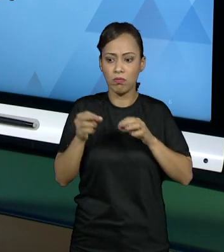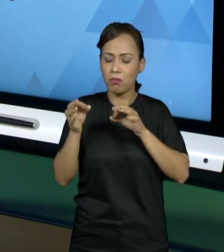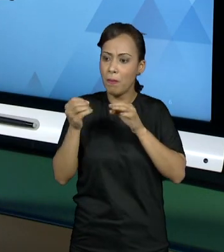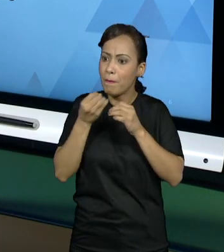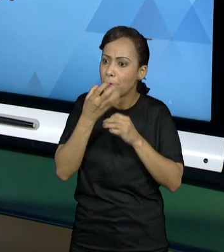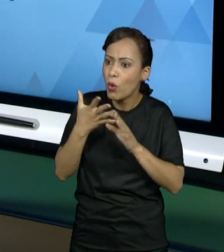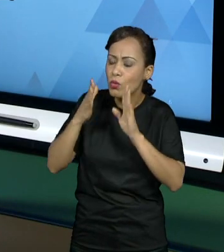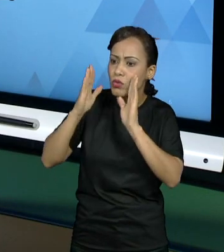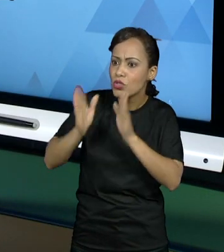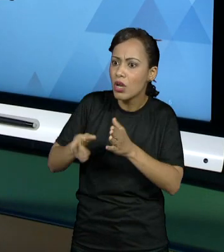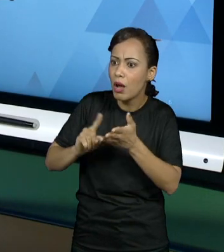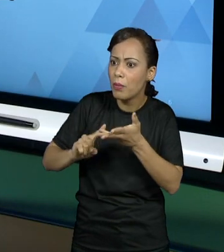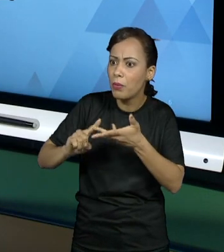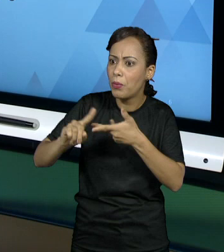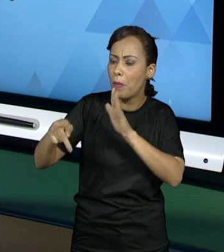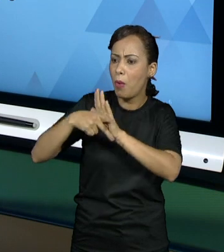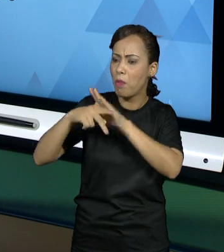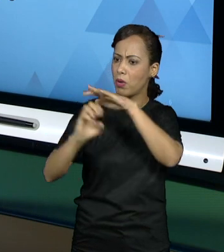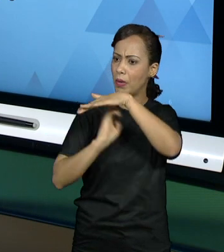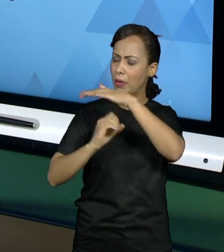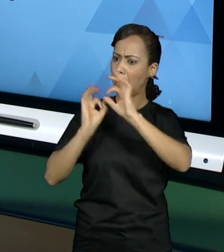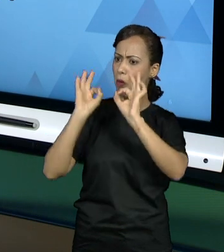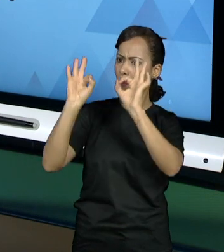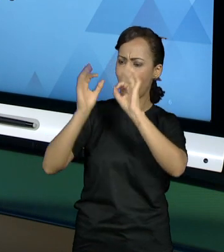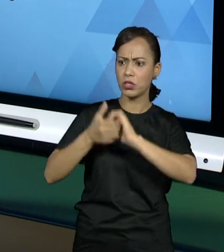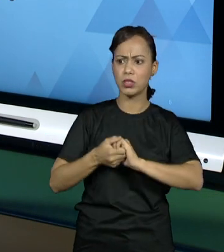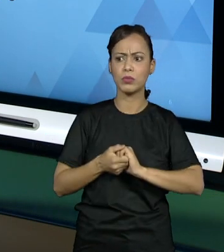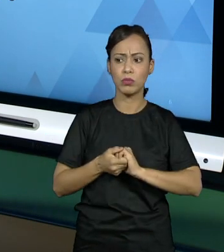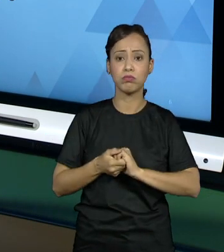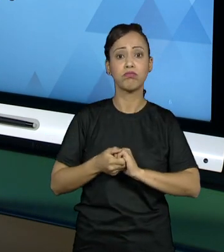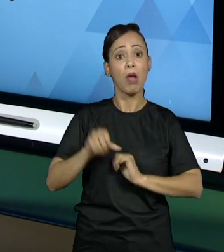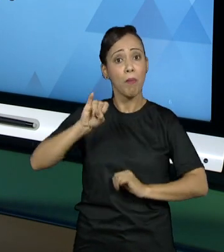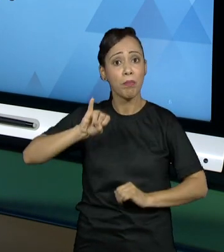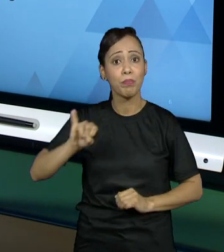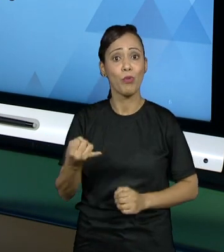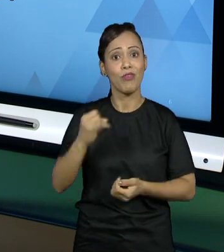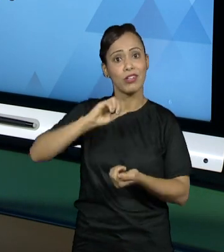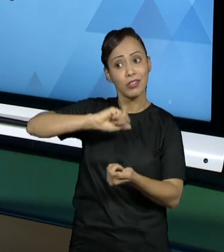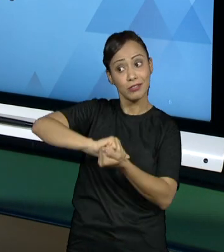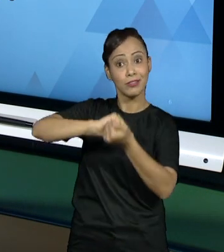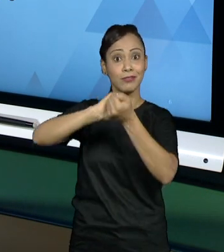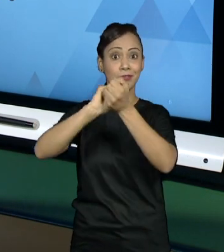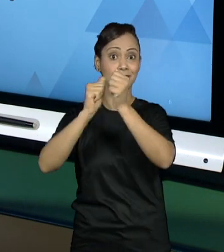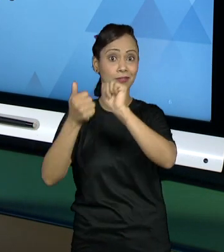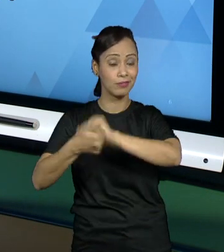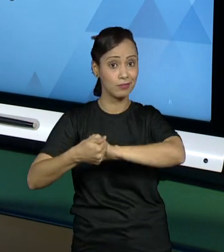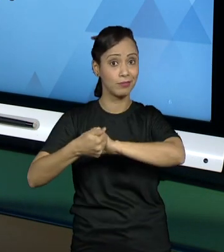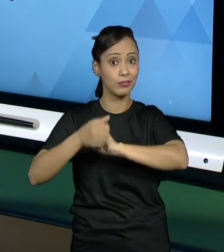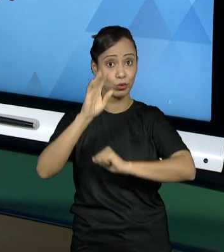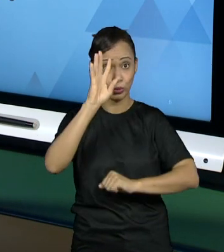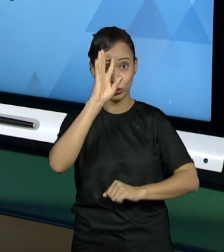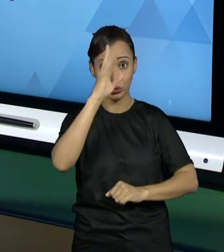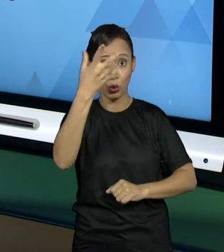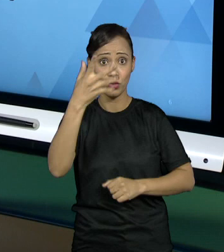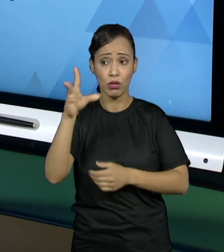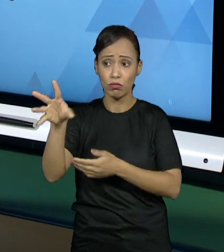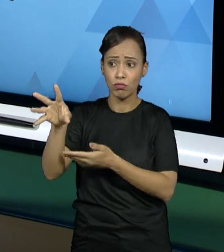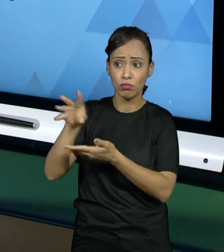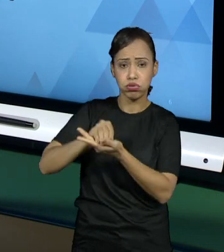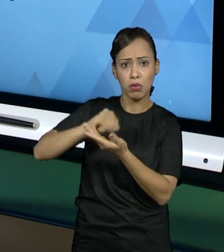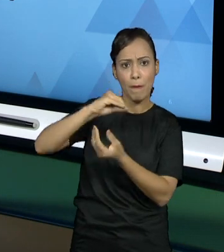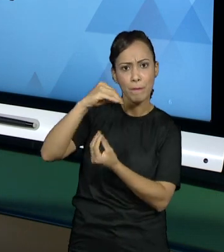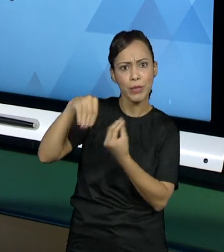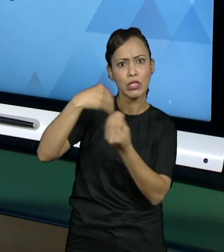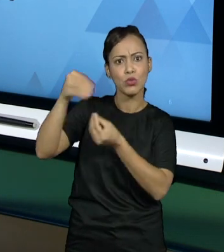bom, realizado por outra empresa, e arrumar uma forma de adaptar essa solução, essa coisa que é muito boa para